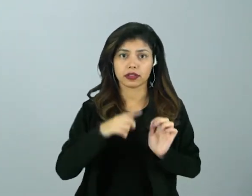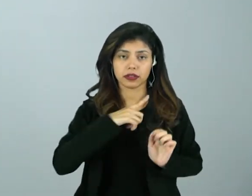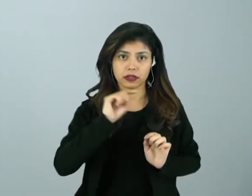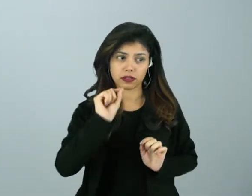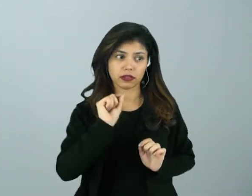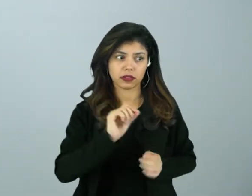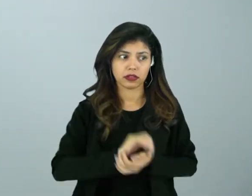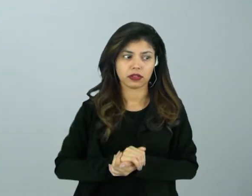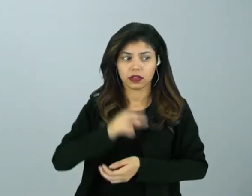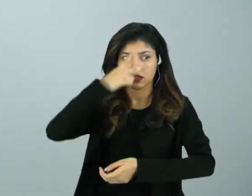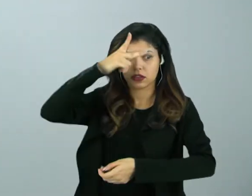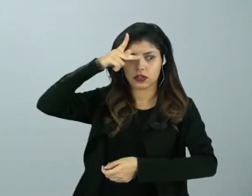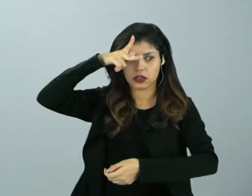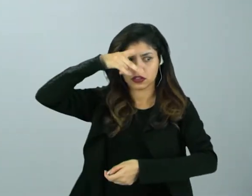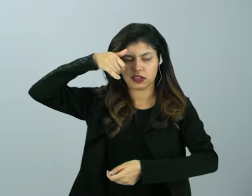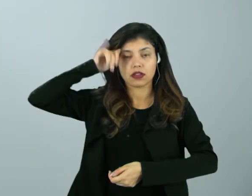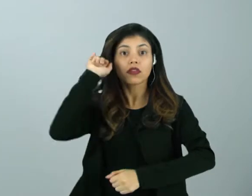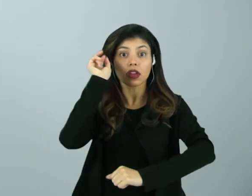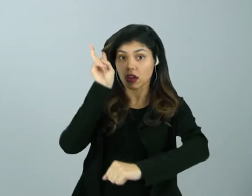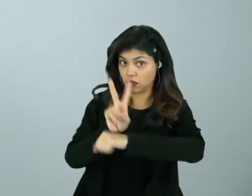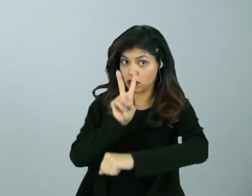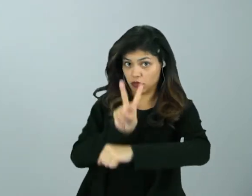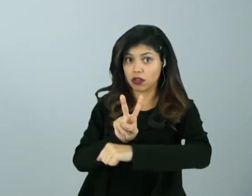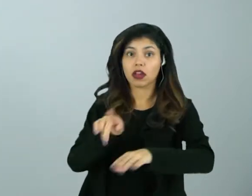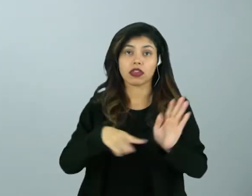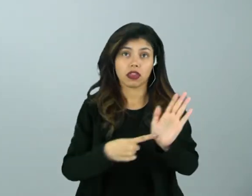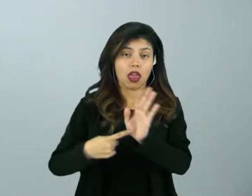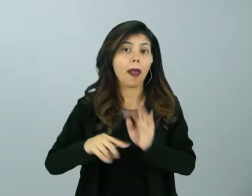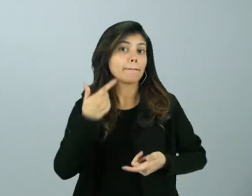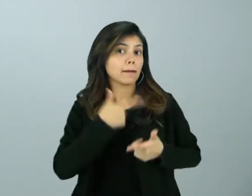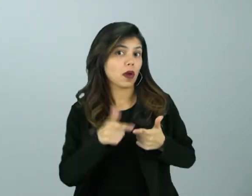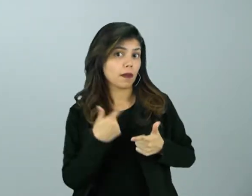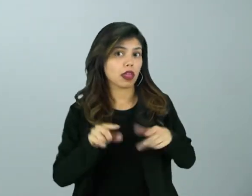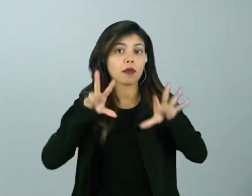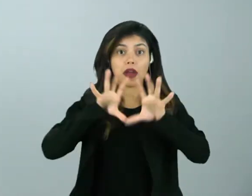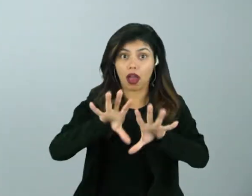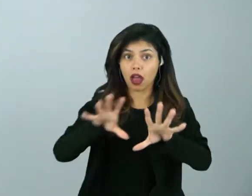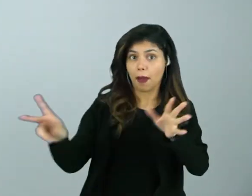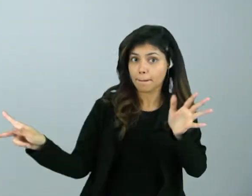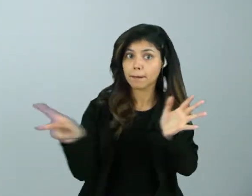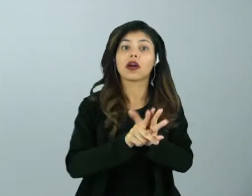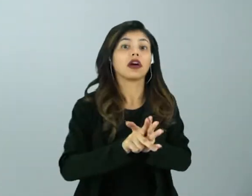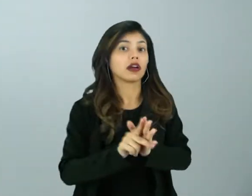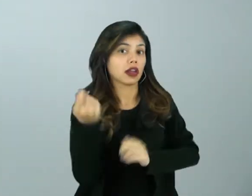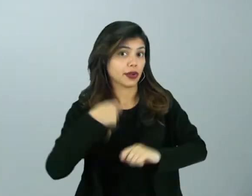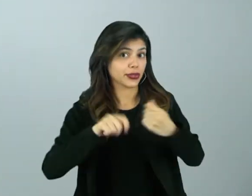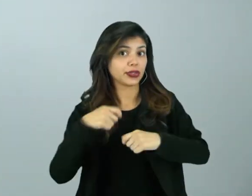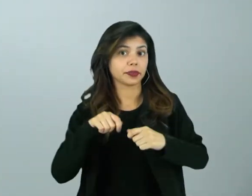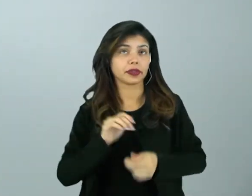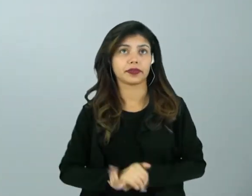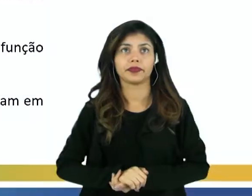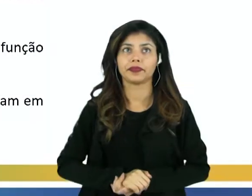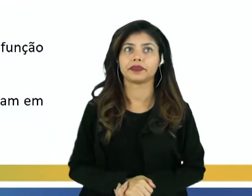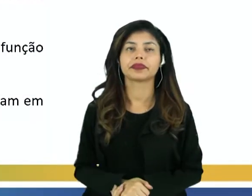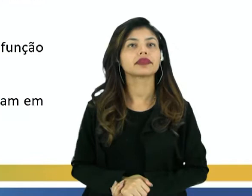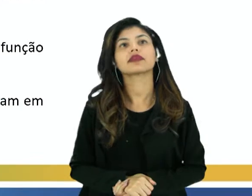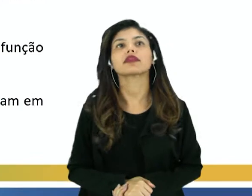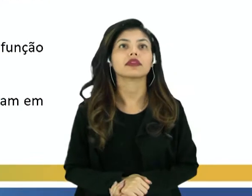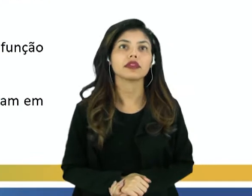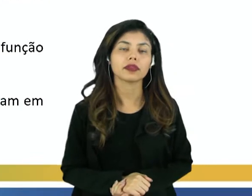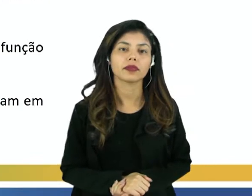isso é bem menor, então com certeza traz sérios problemas para esse tipo de atividade econômica. Bom,